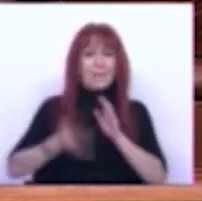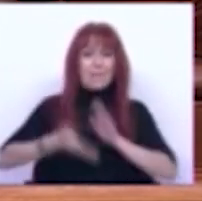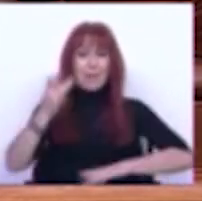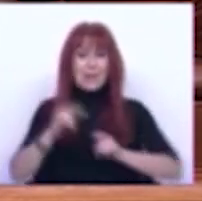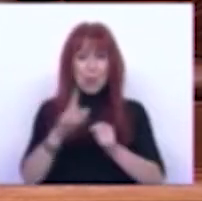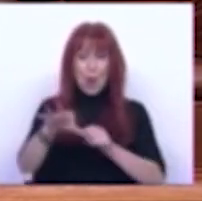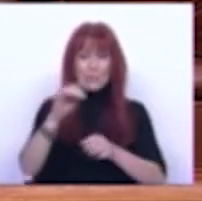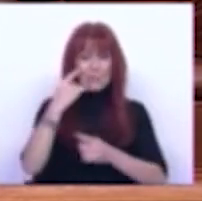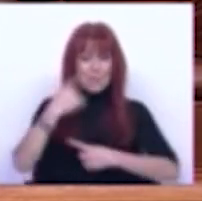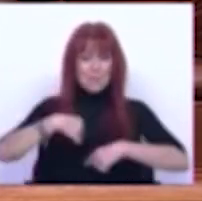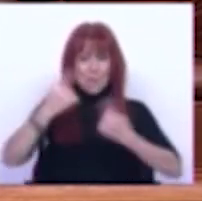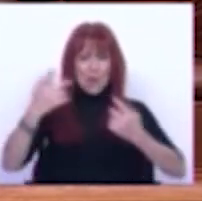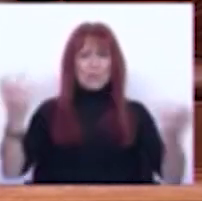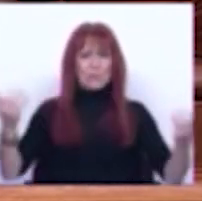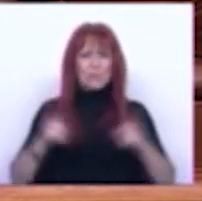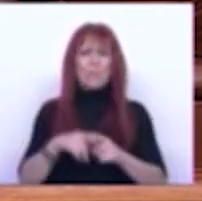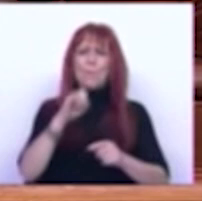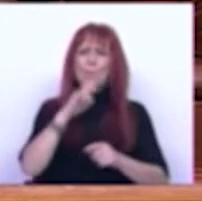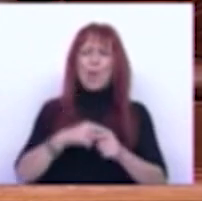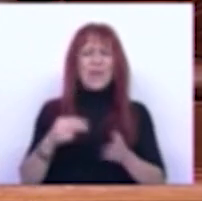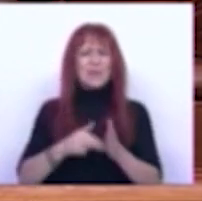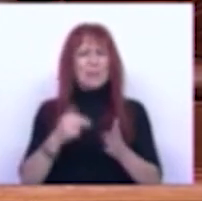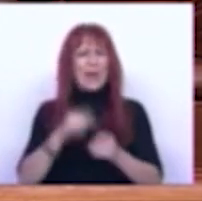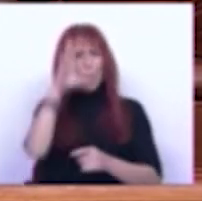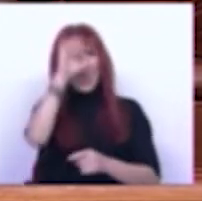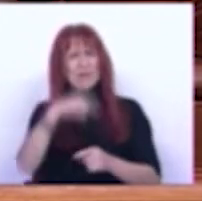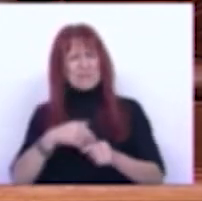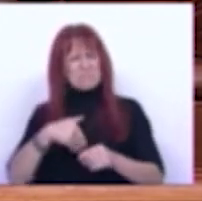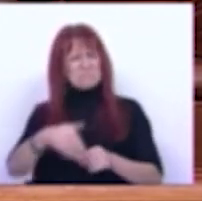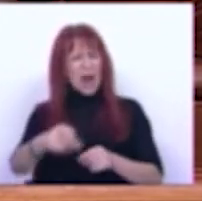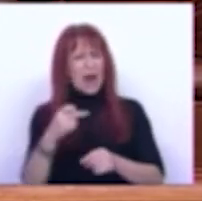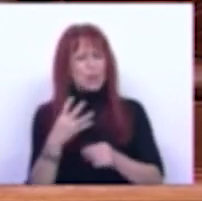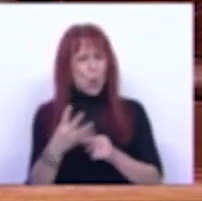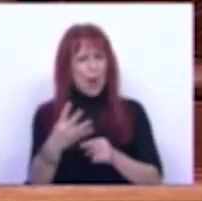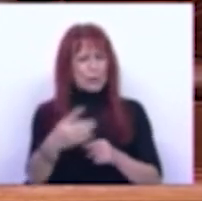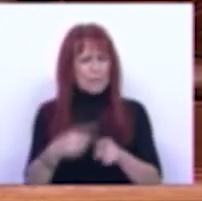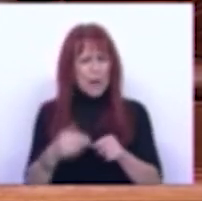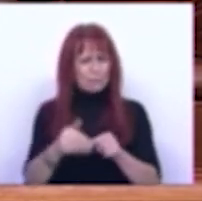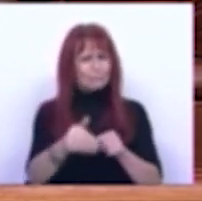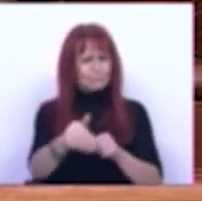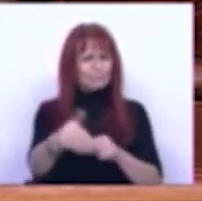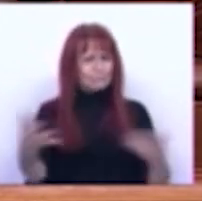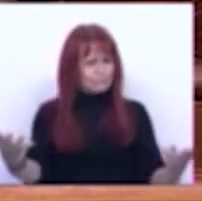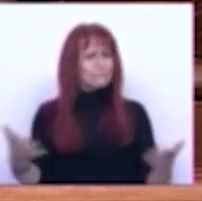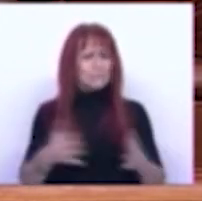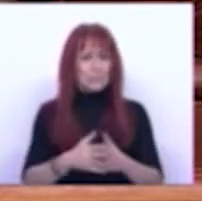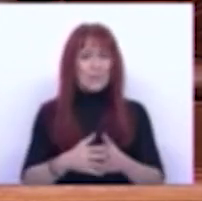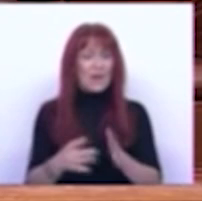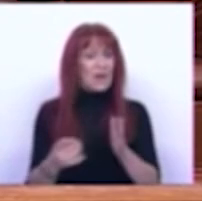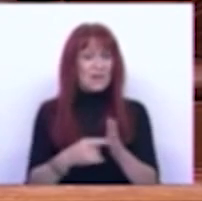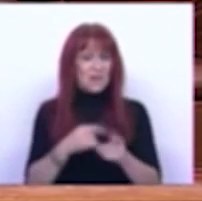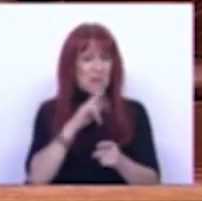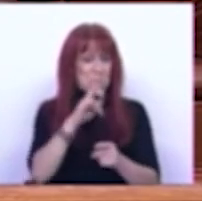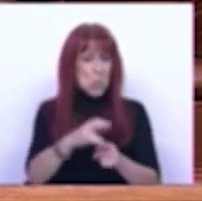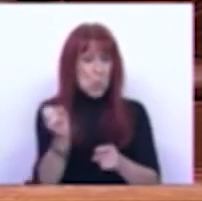esta opção revela é que se pode esperar deste governo nos próximos quatro anos e meio A falta